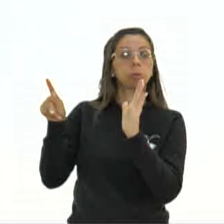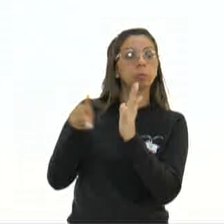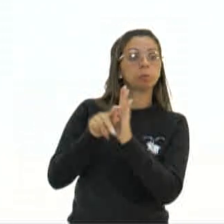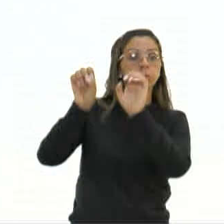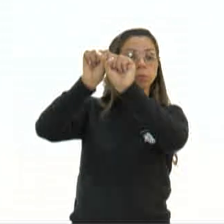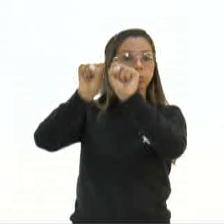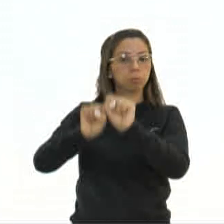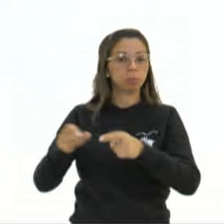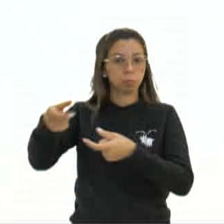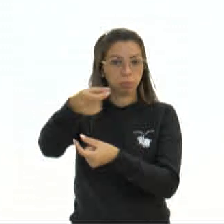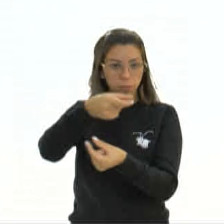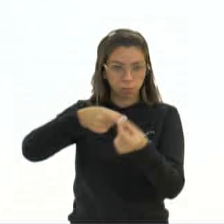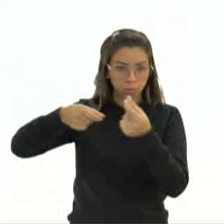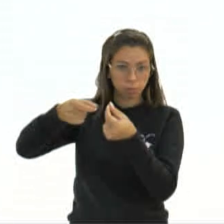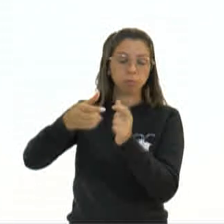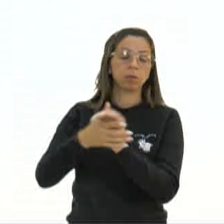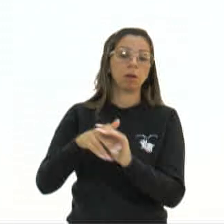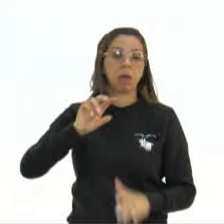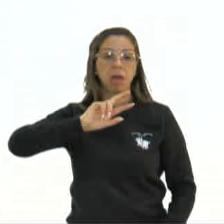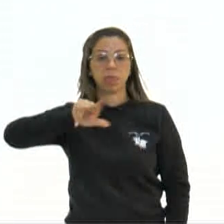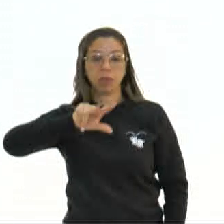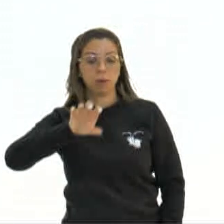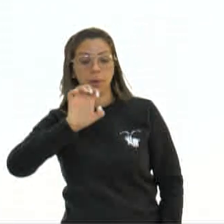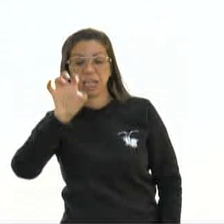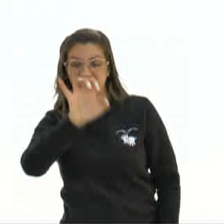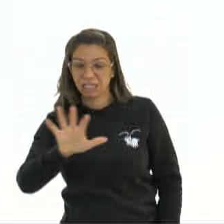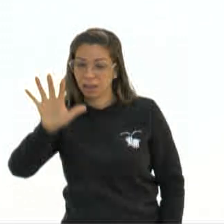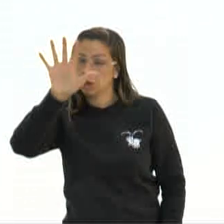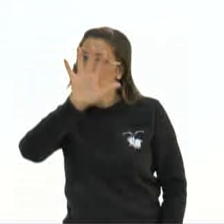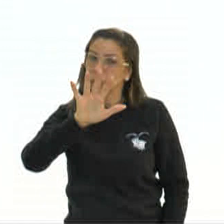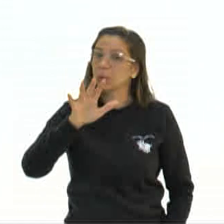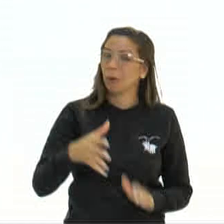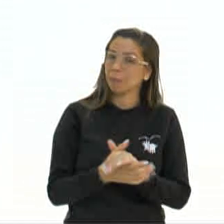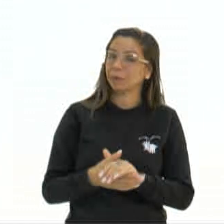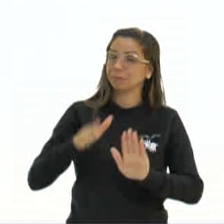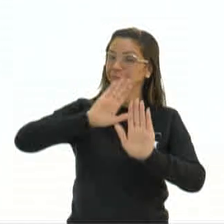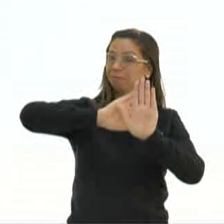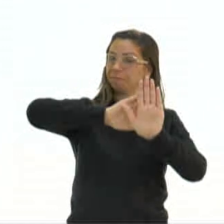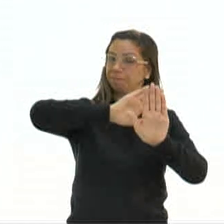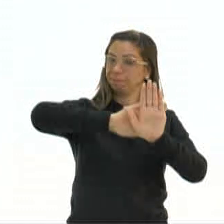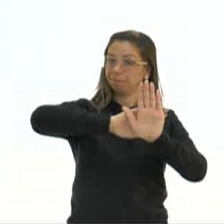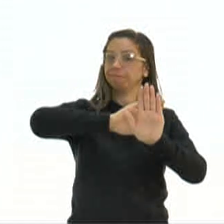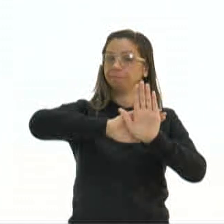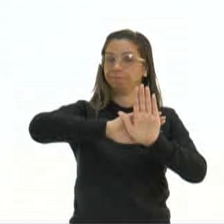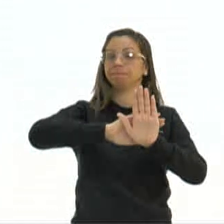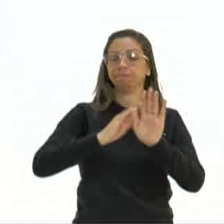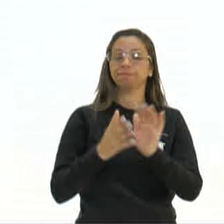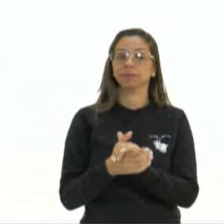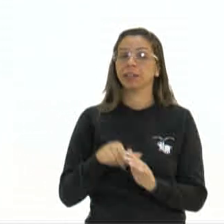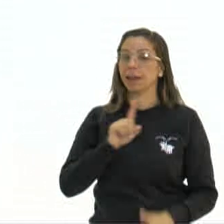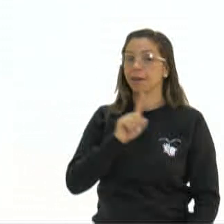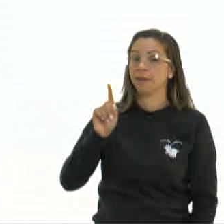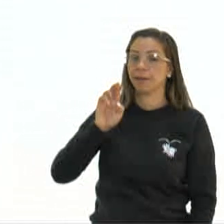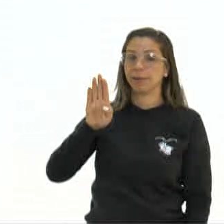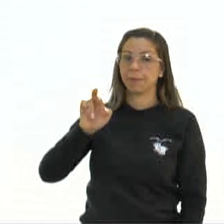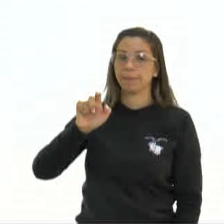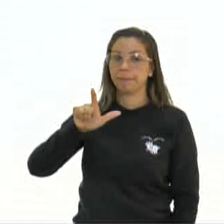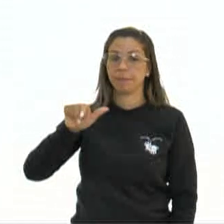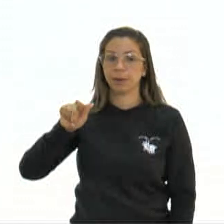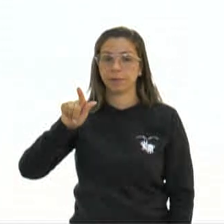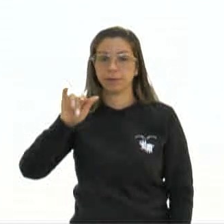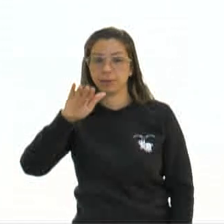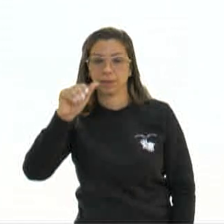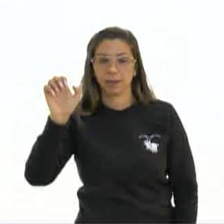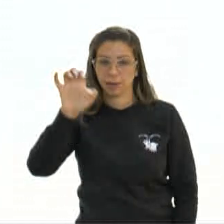econômico, não dessa Europa artificial e aleijada de Bruxelas, que é a sede da União Europeia lá na Bélgica. E ele